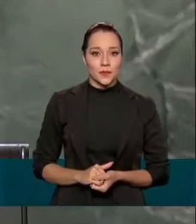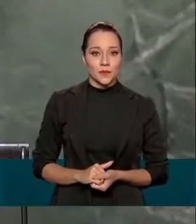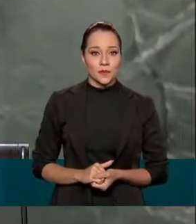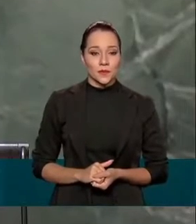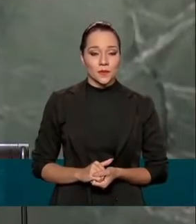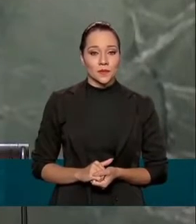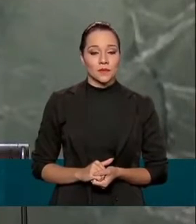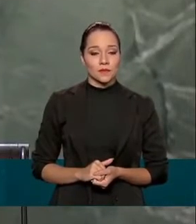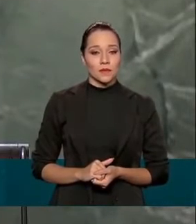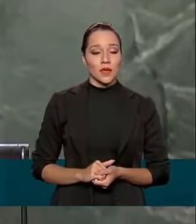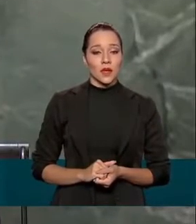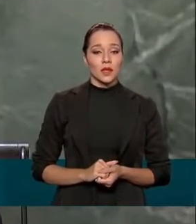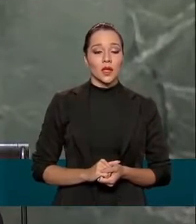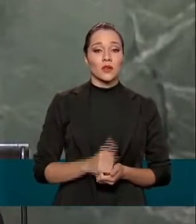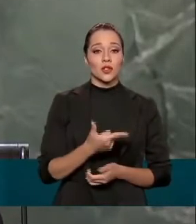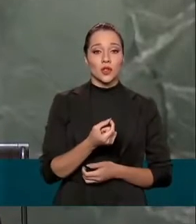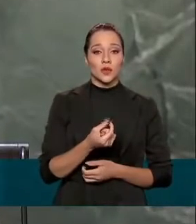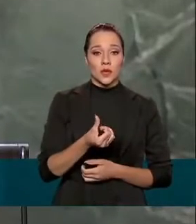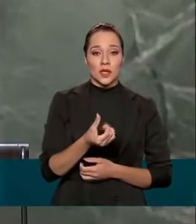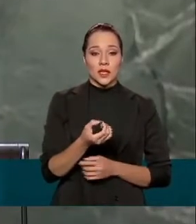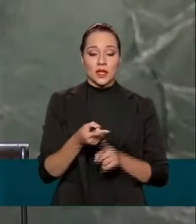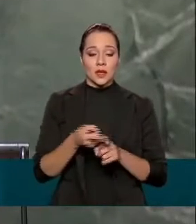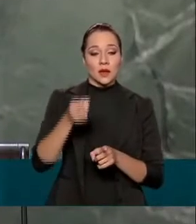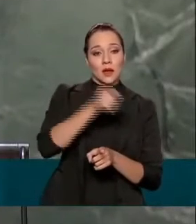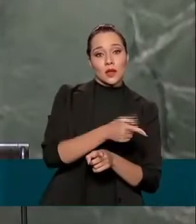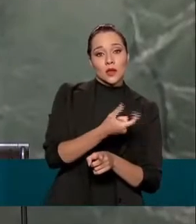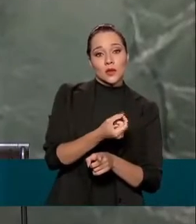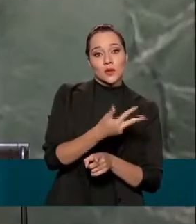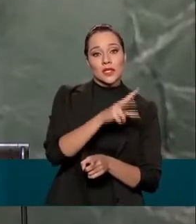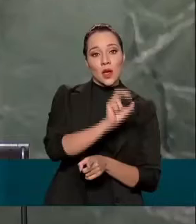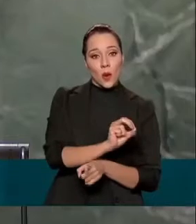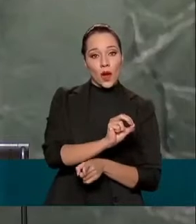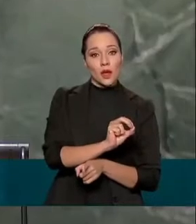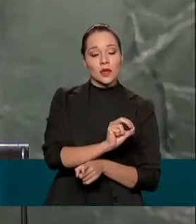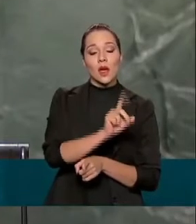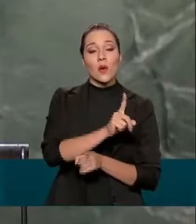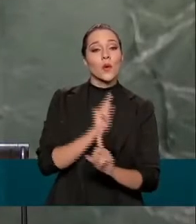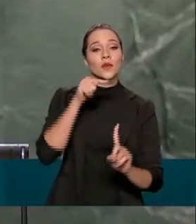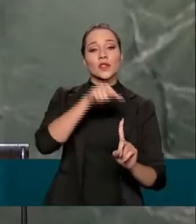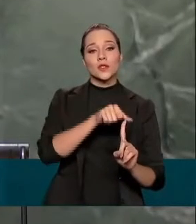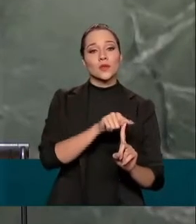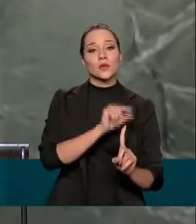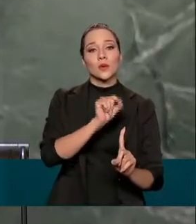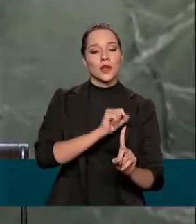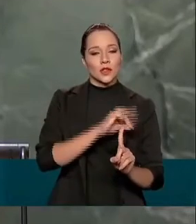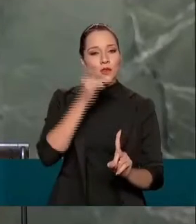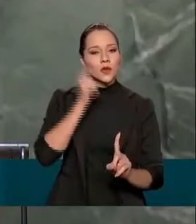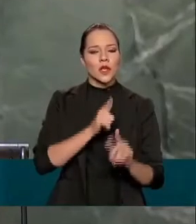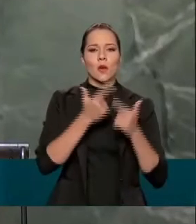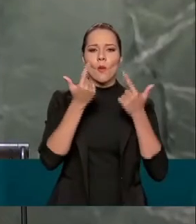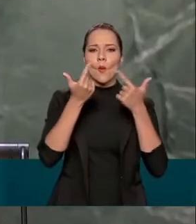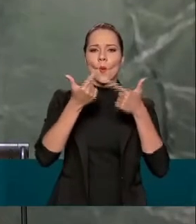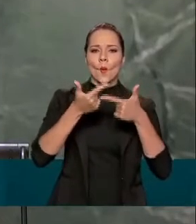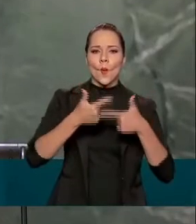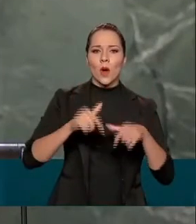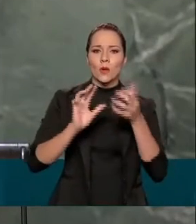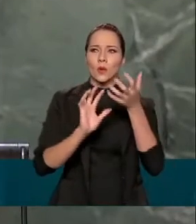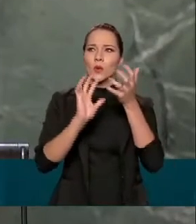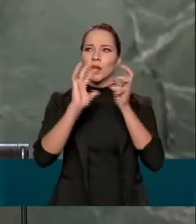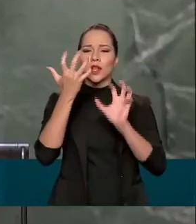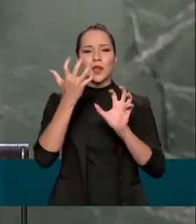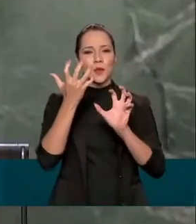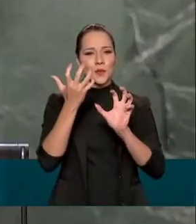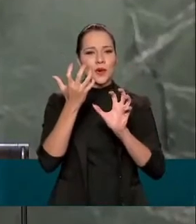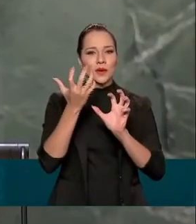Antecipamos, de 2060 para 2050, o objetivo de alcançar a neutralidade climática.